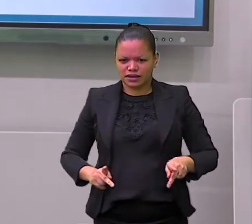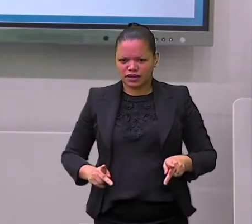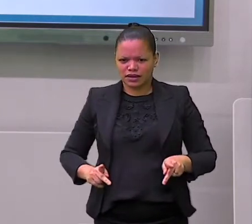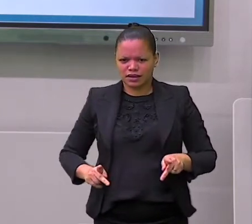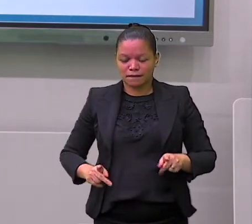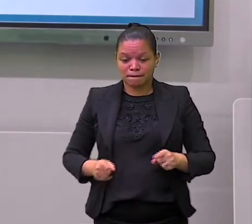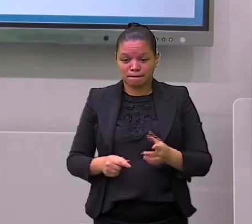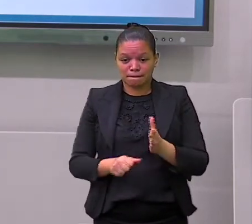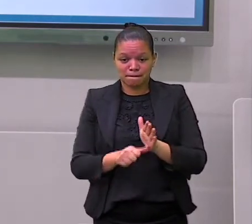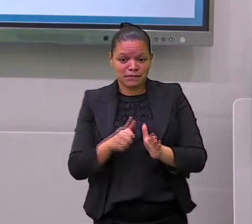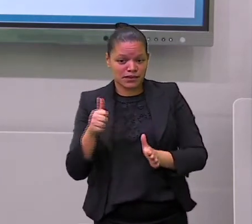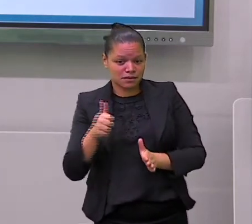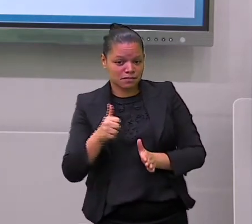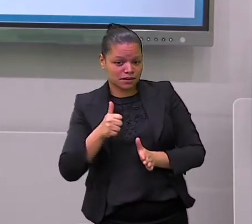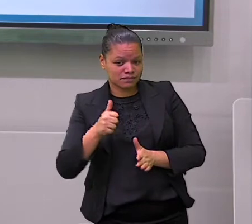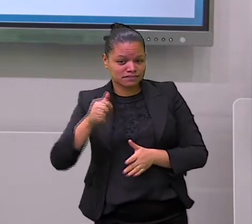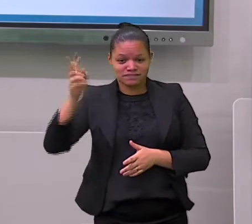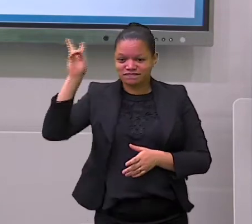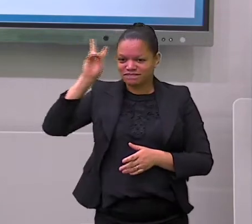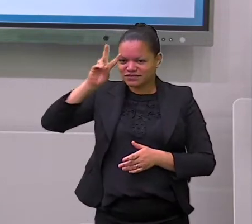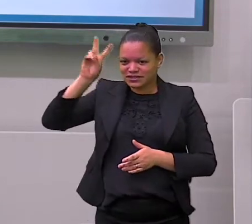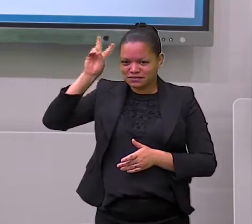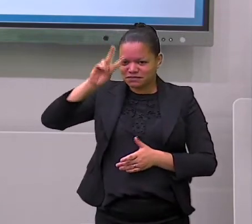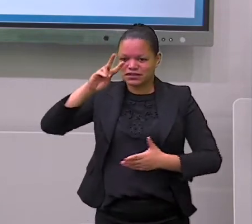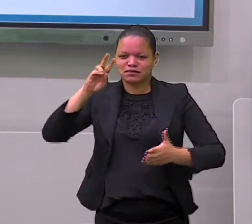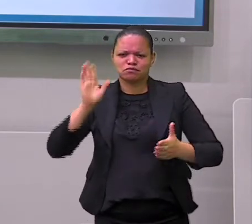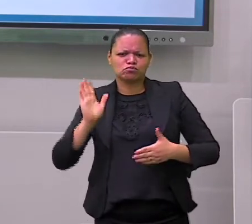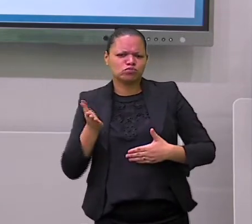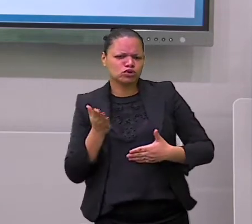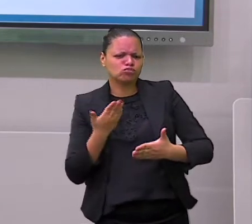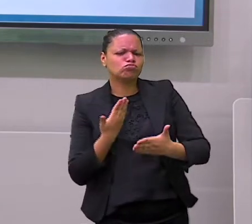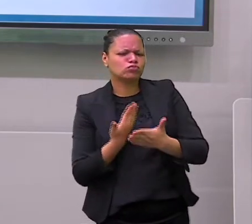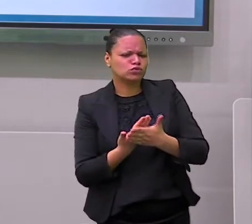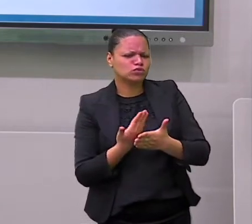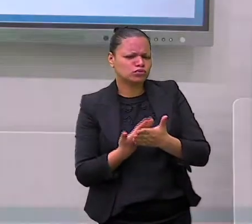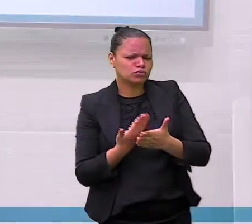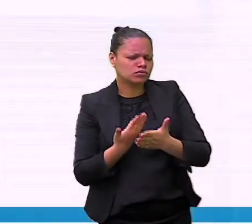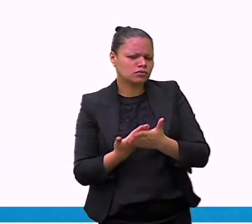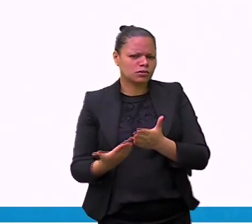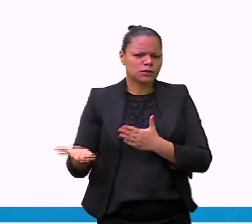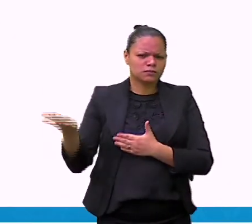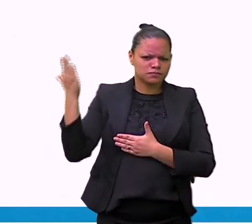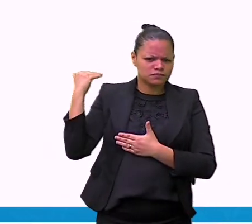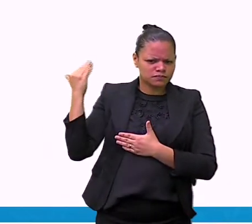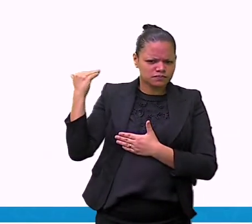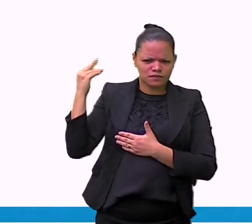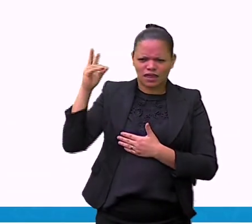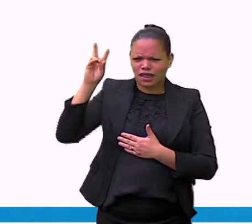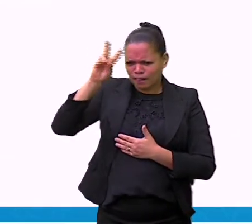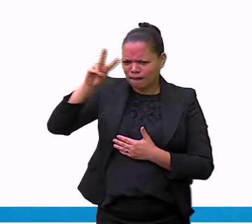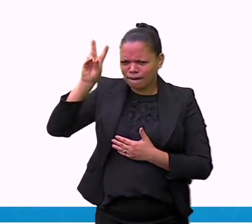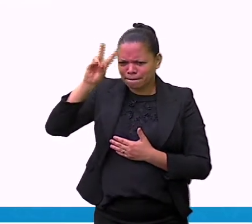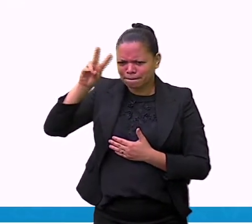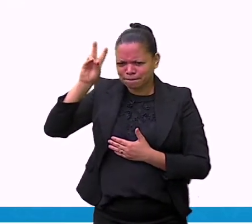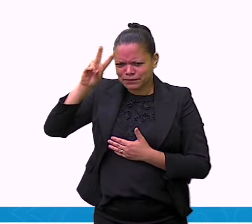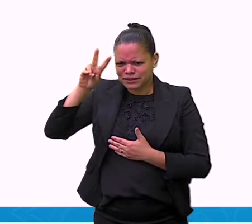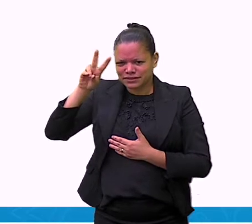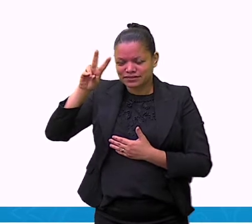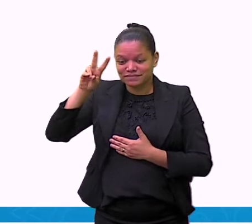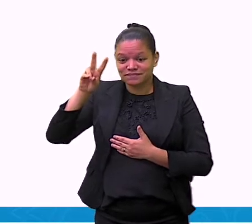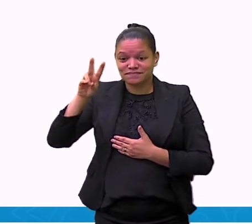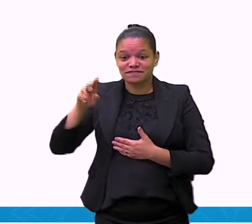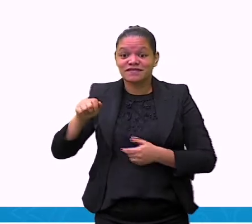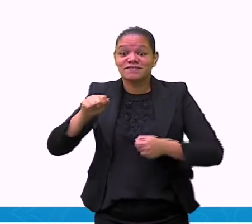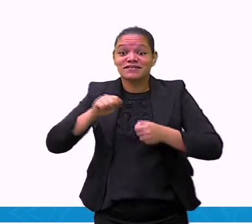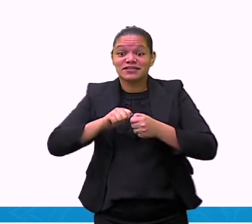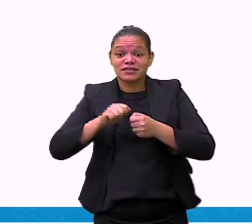relembrar o que estudamos na aula anterior. Você se lembra? Você se lembra que nós fizemos a caixa